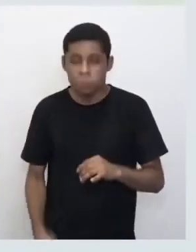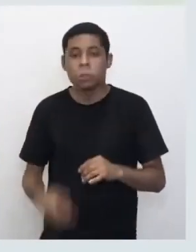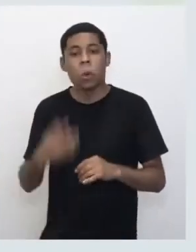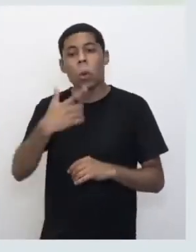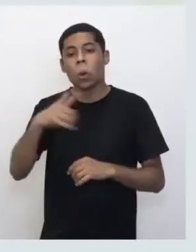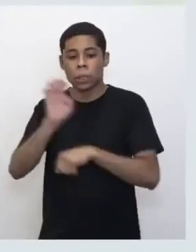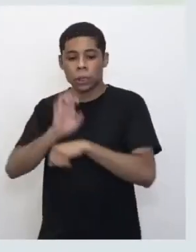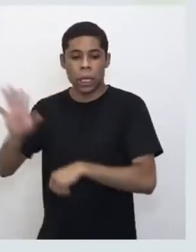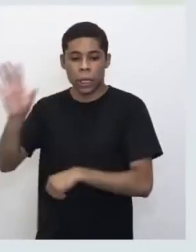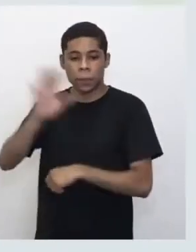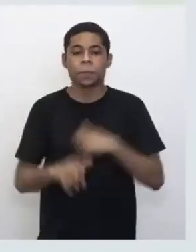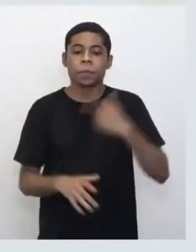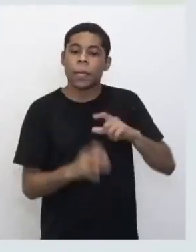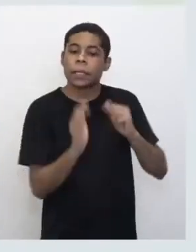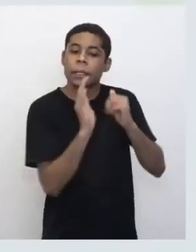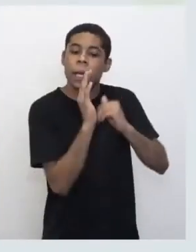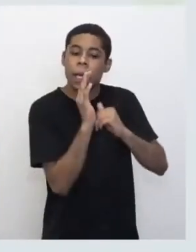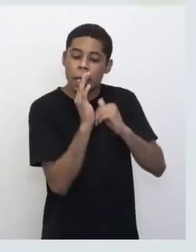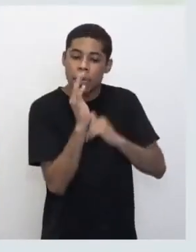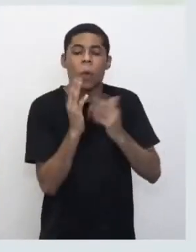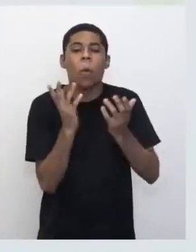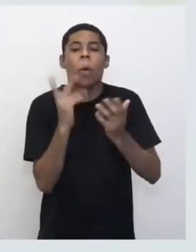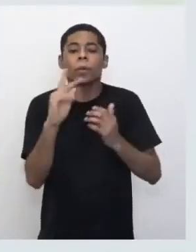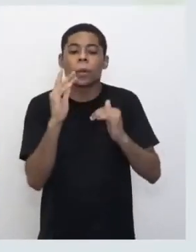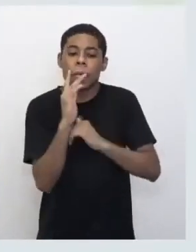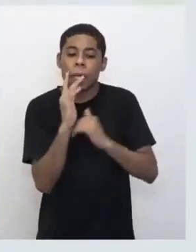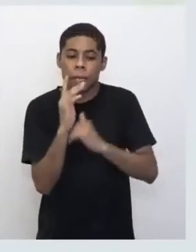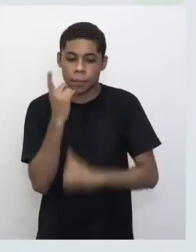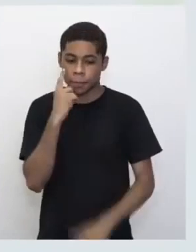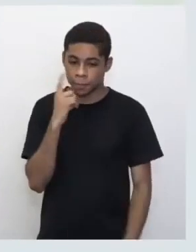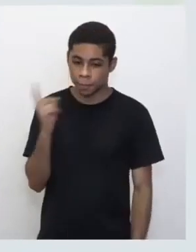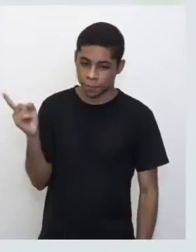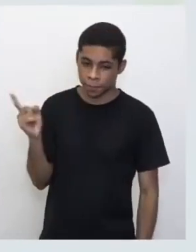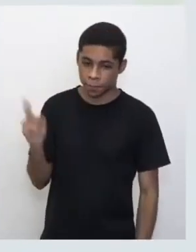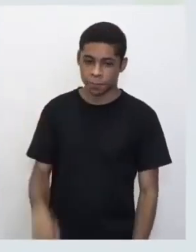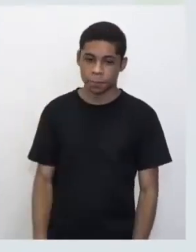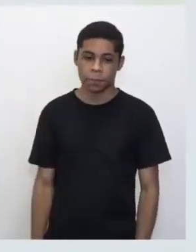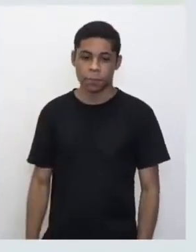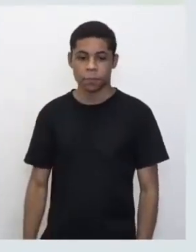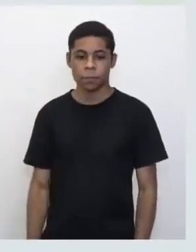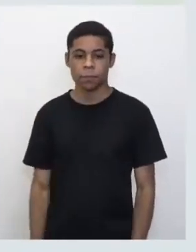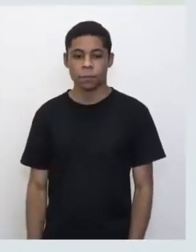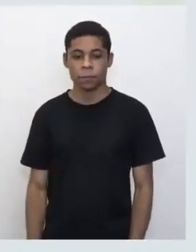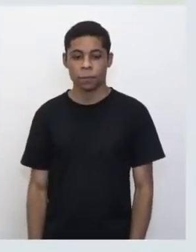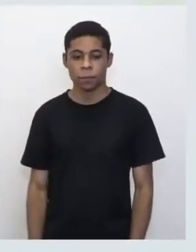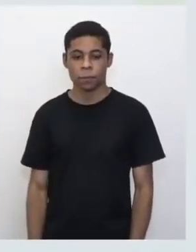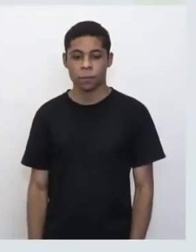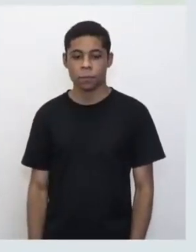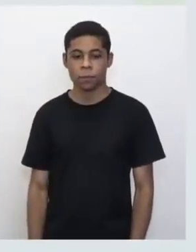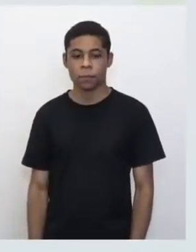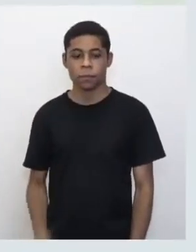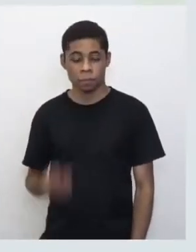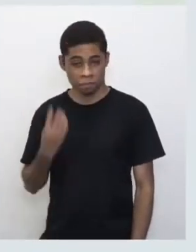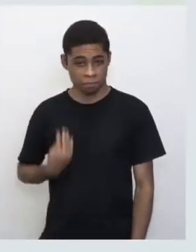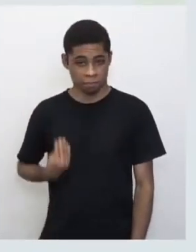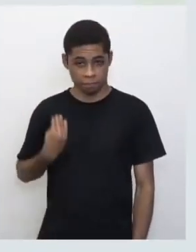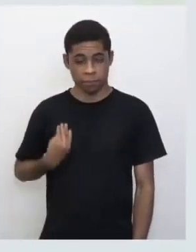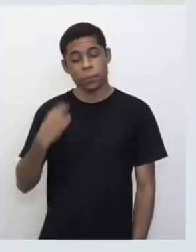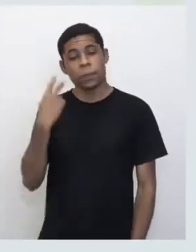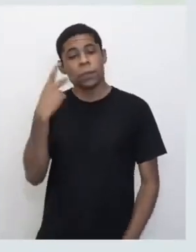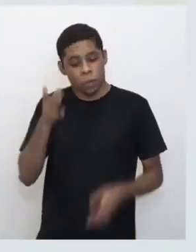E a sua senha. E qual vai ser a sua senha? É a sua data